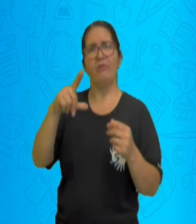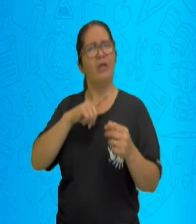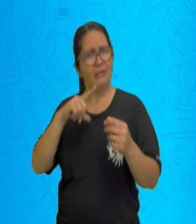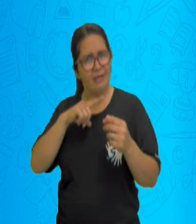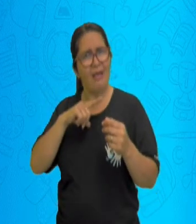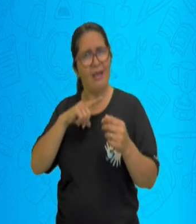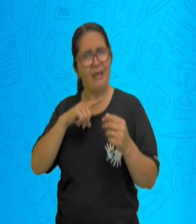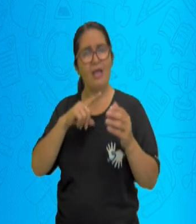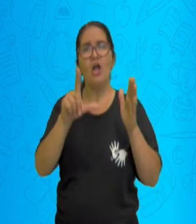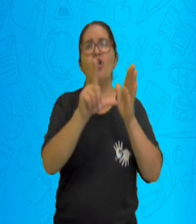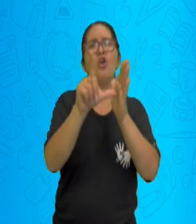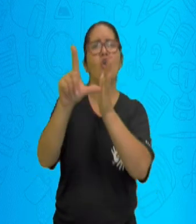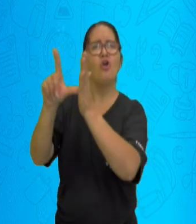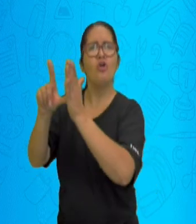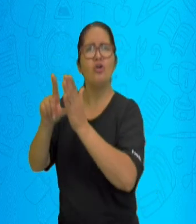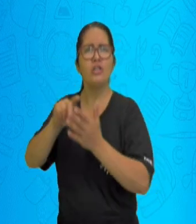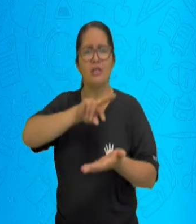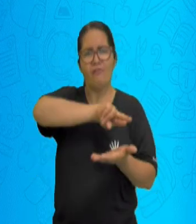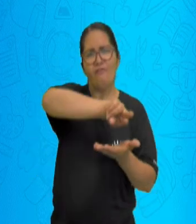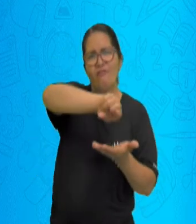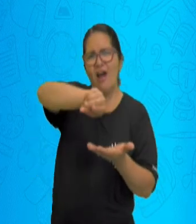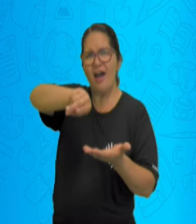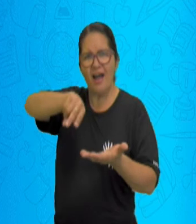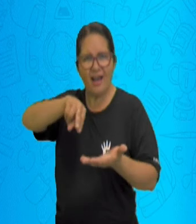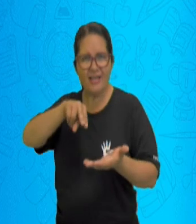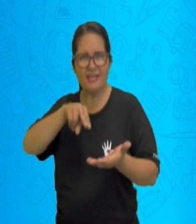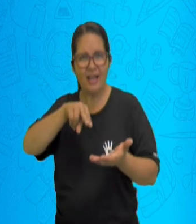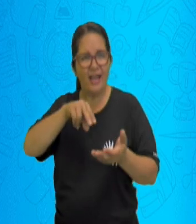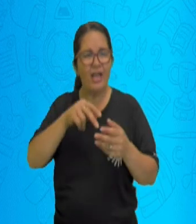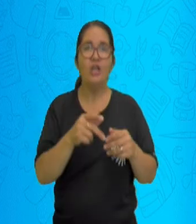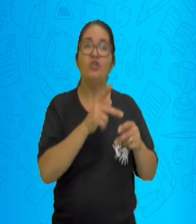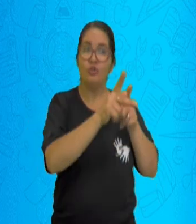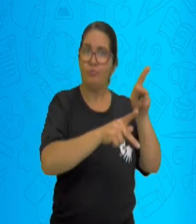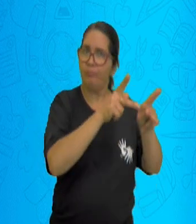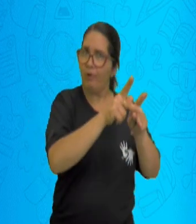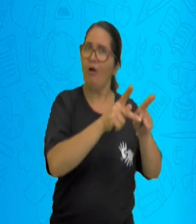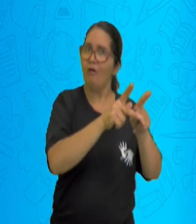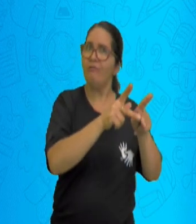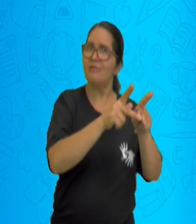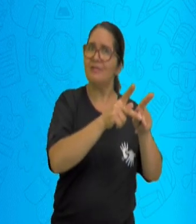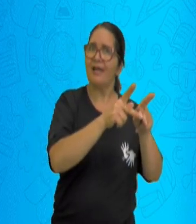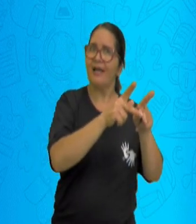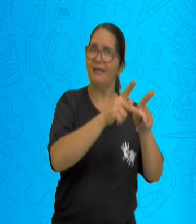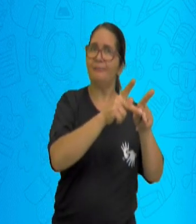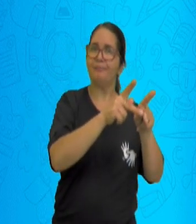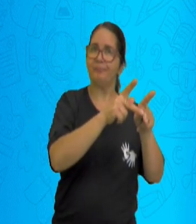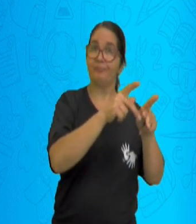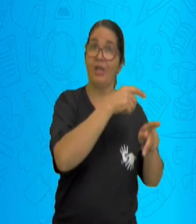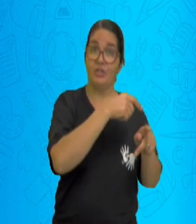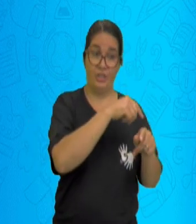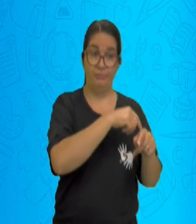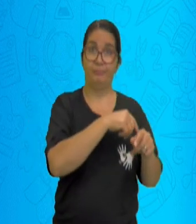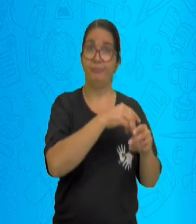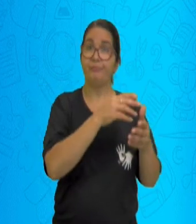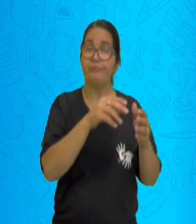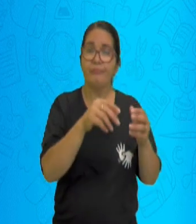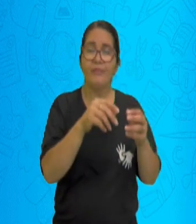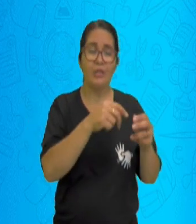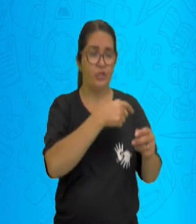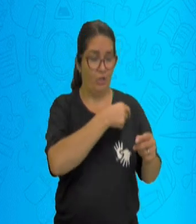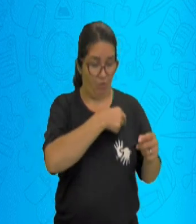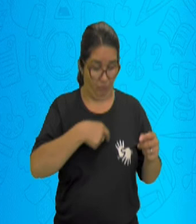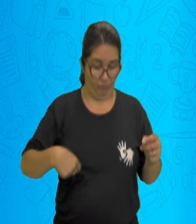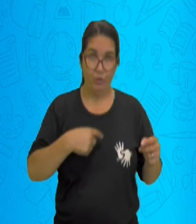roupas. Nós temos essa colônia aqui, podemos falar que o nosso país é um país de imigrantes que recebem essas pessoas com muito